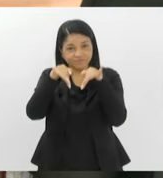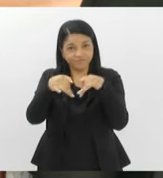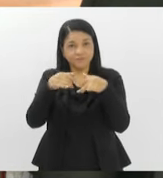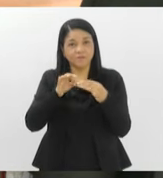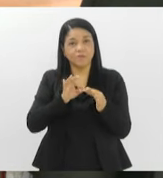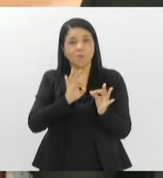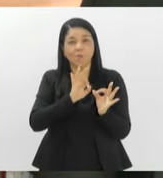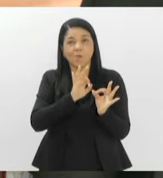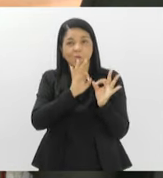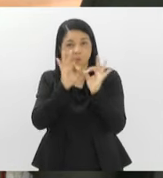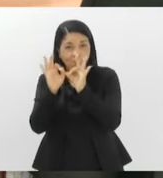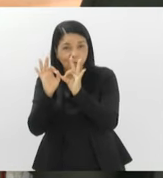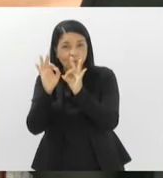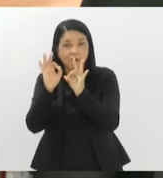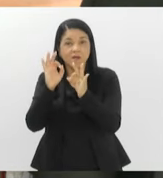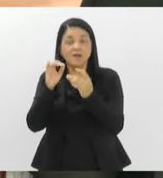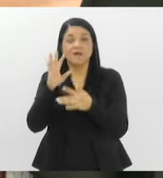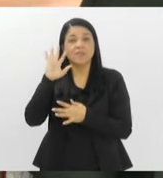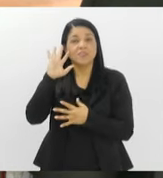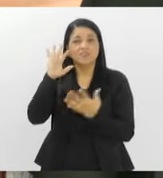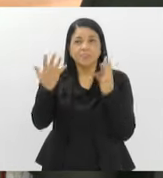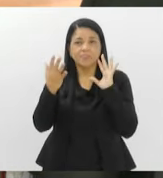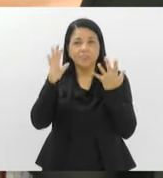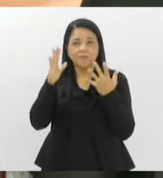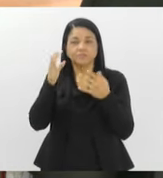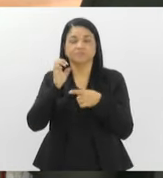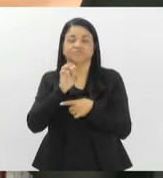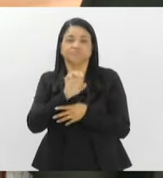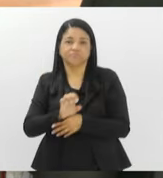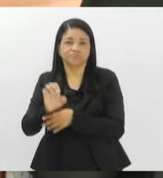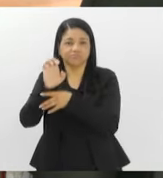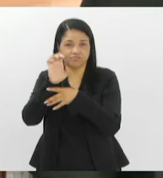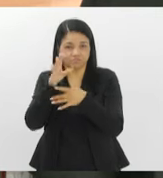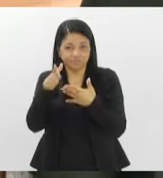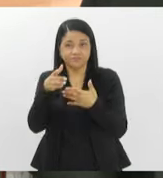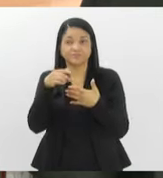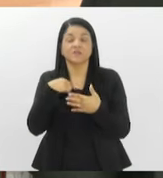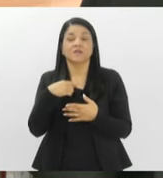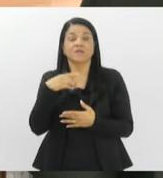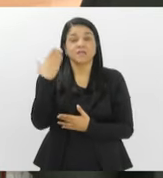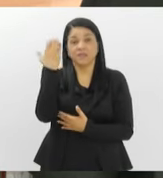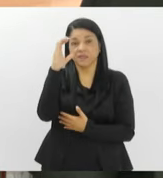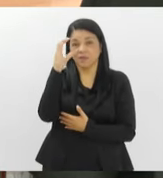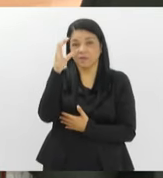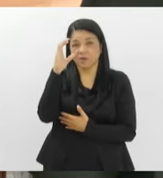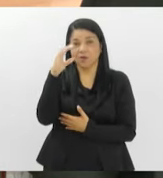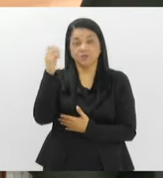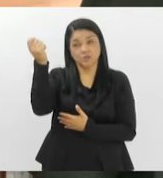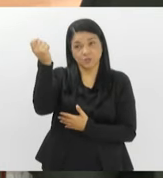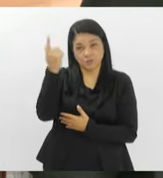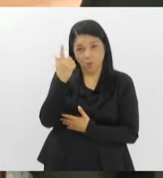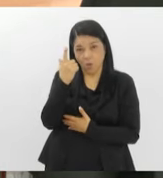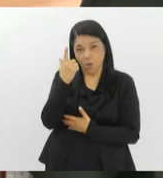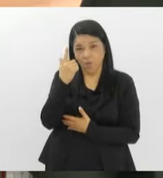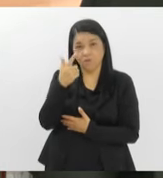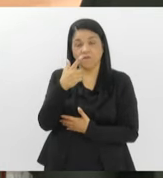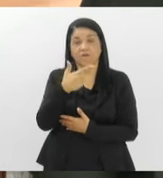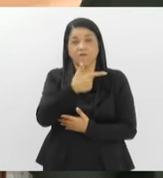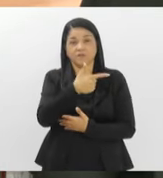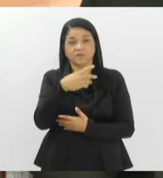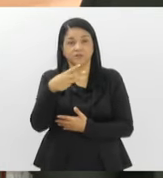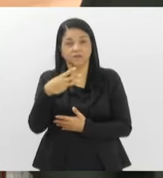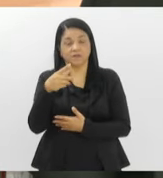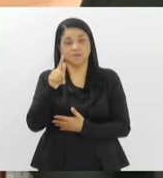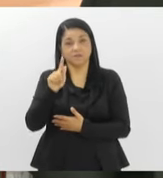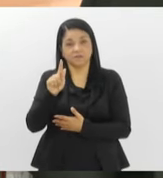olhada no tempo em algumas cidades do Estado. Aqui na tela, vemos Niterói, que está com sol, 23 graus,